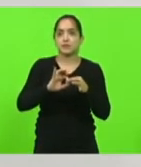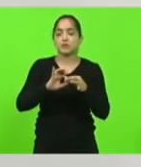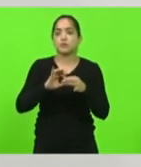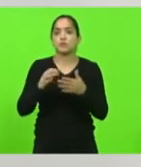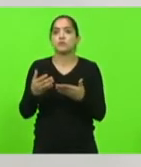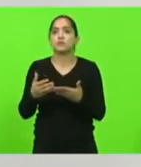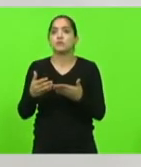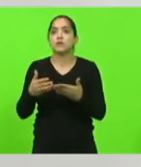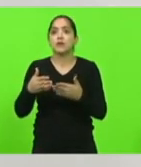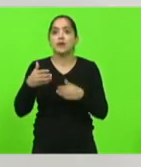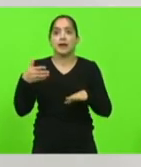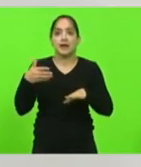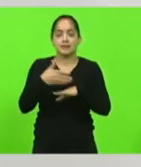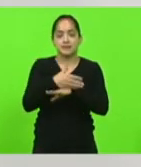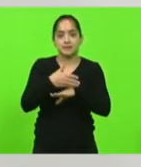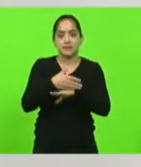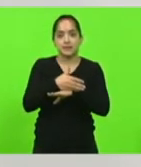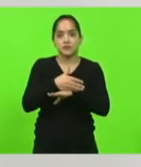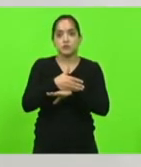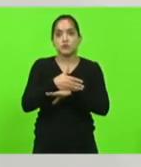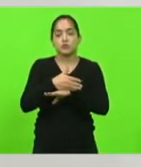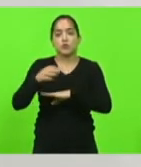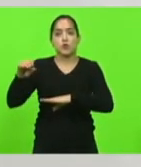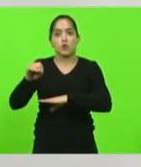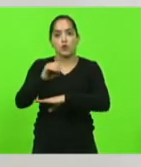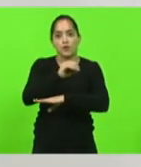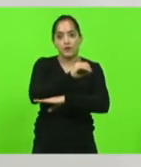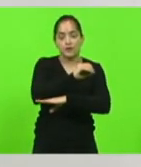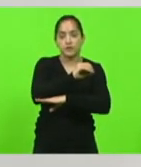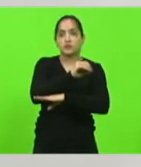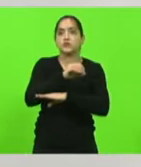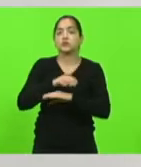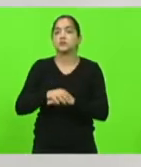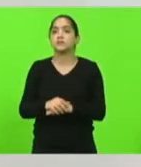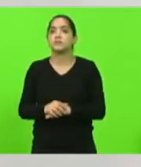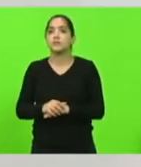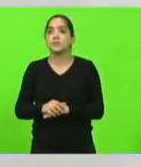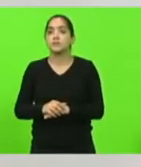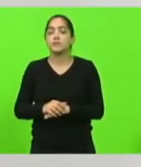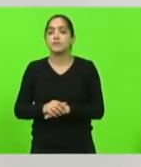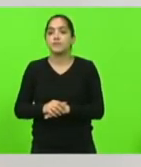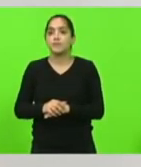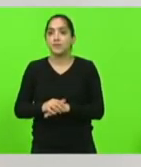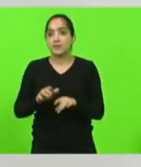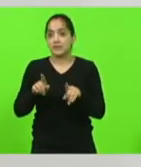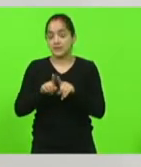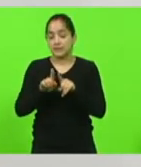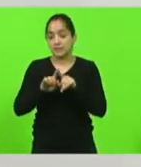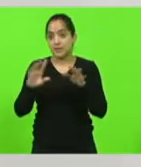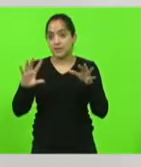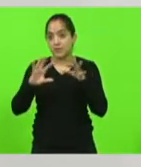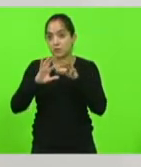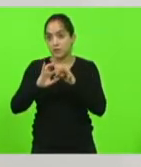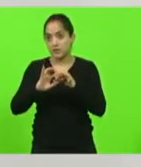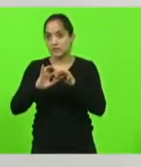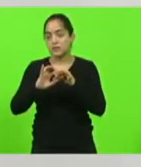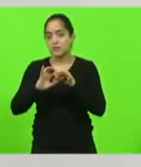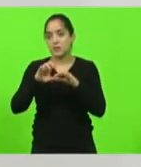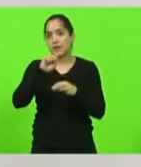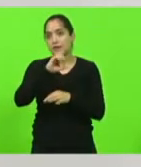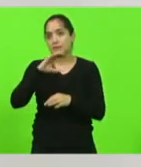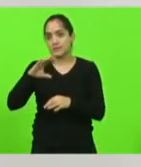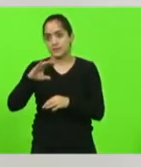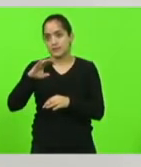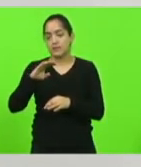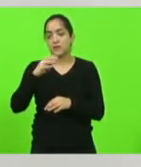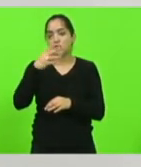Acesso Oeste em São Bento do Sul e que por sua vez faz a conexão com ASC